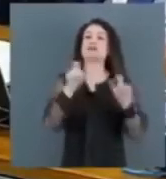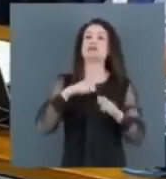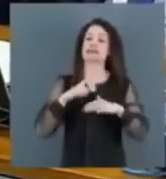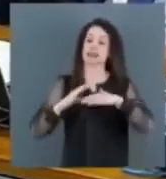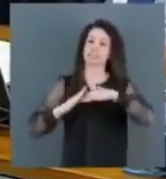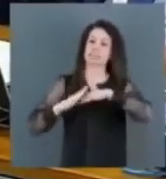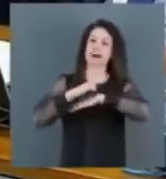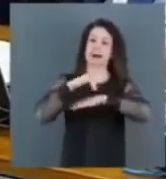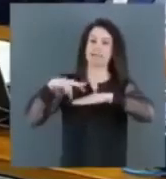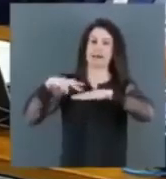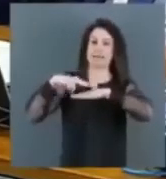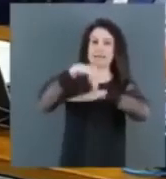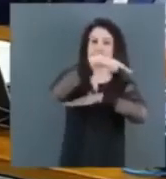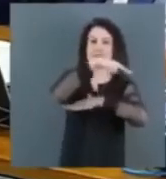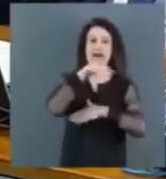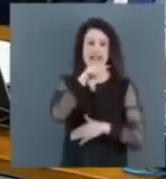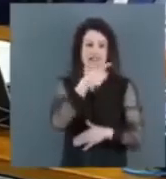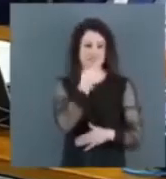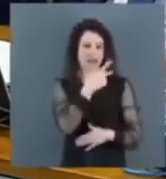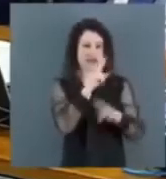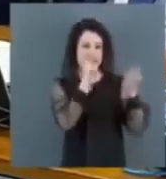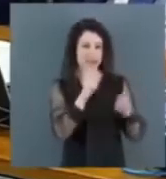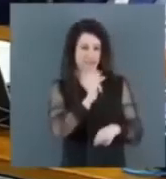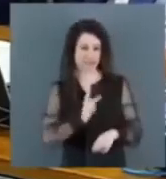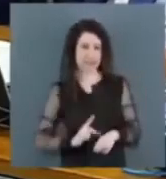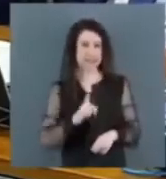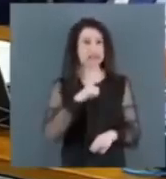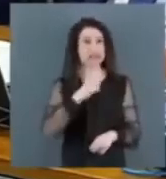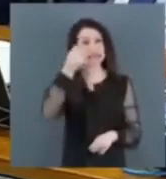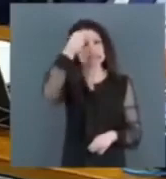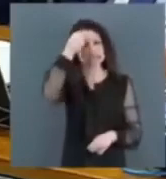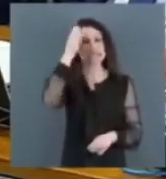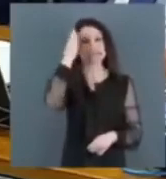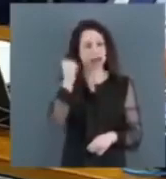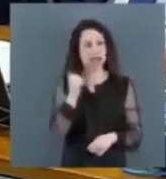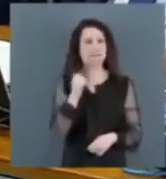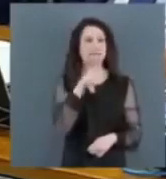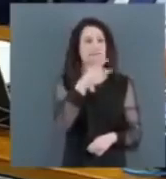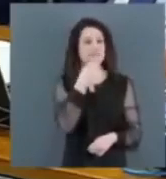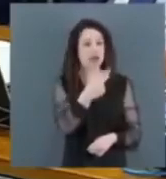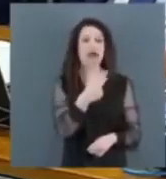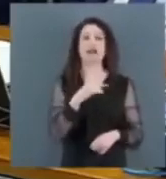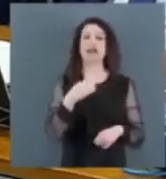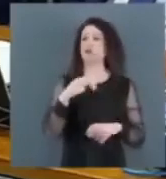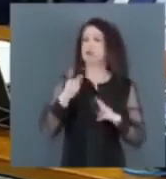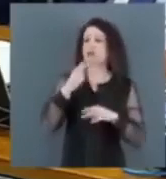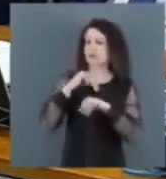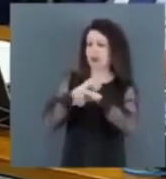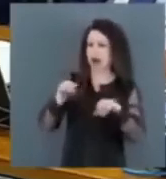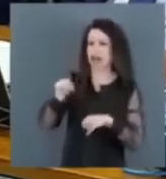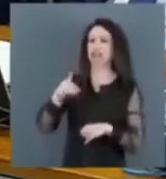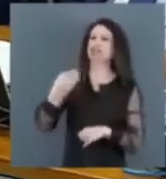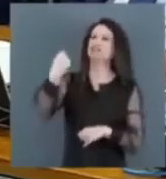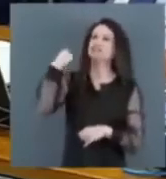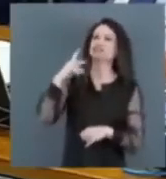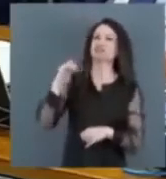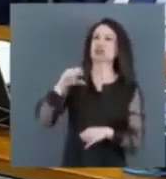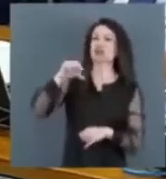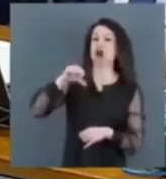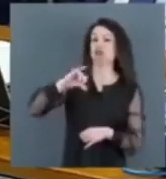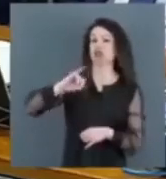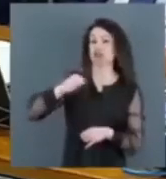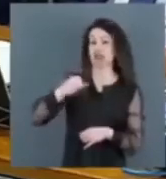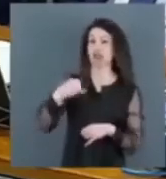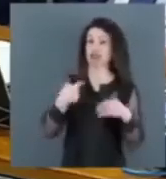Senhor, coloco a questão do presidente. Tinha ciência. Concluo. E eu sempre disse isso para todos vocês, desde o dia 9 de janeiro.